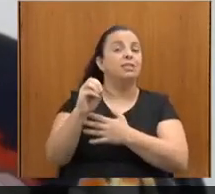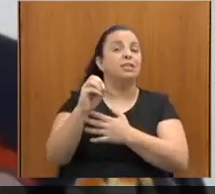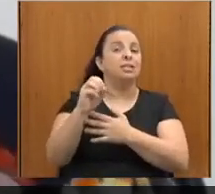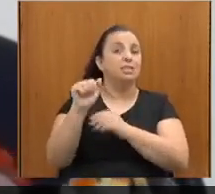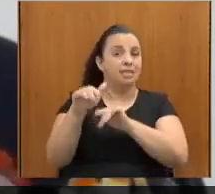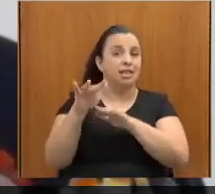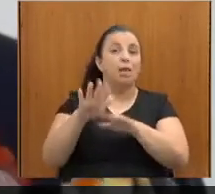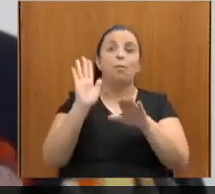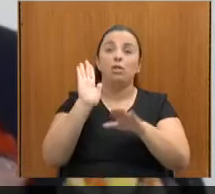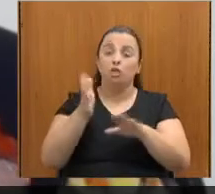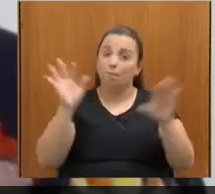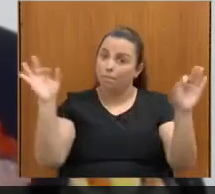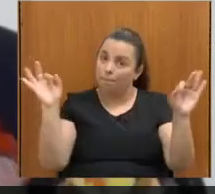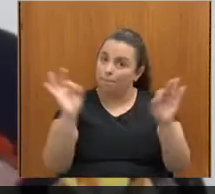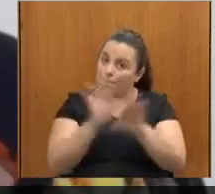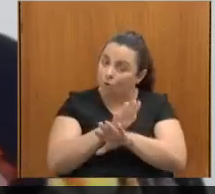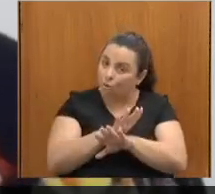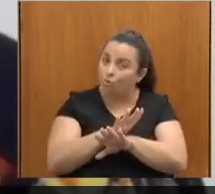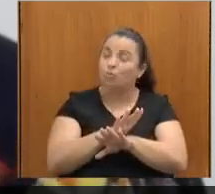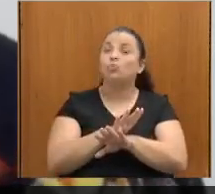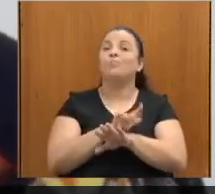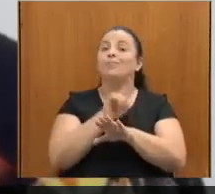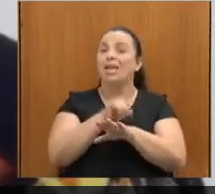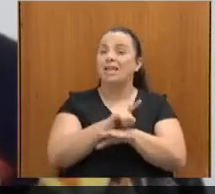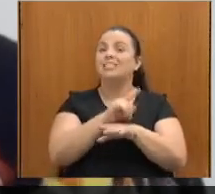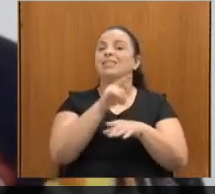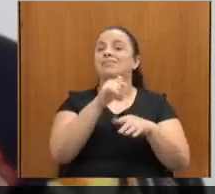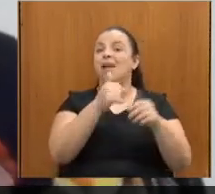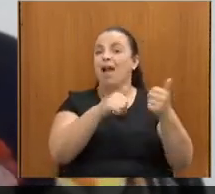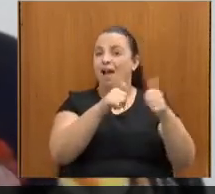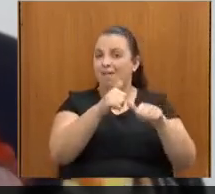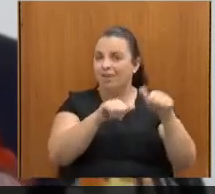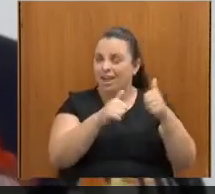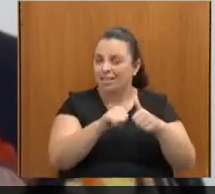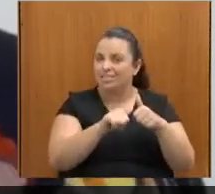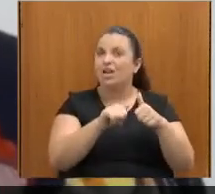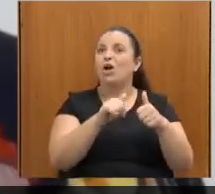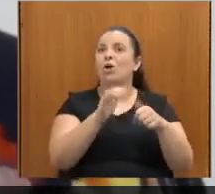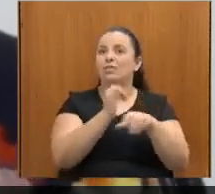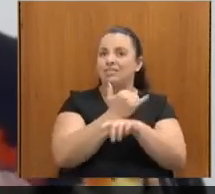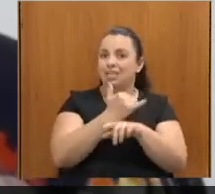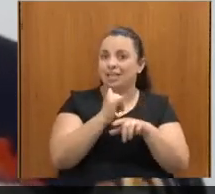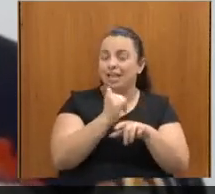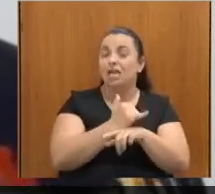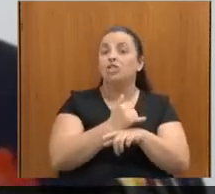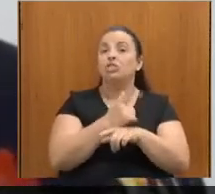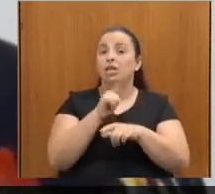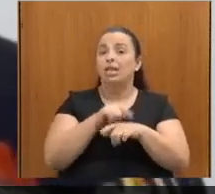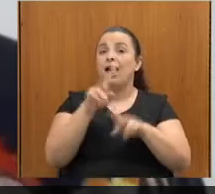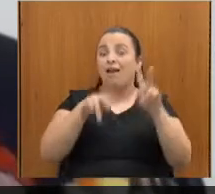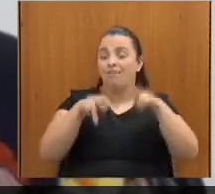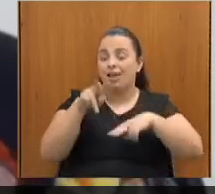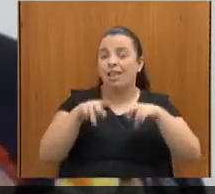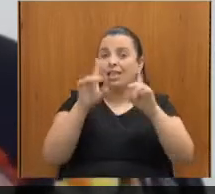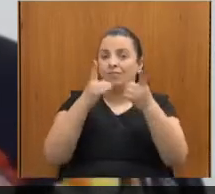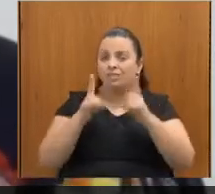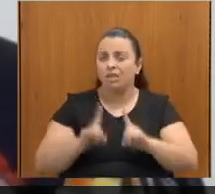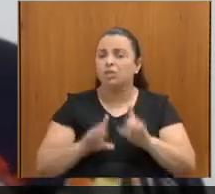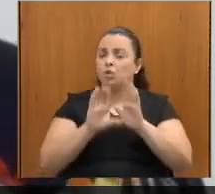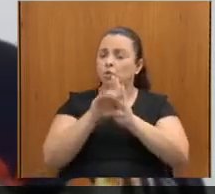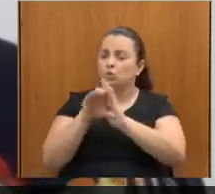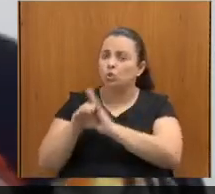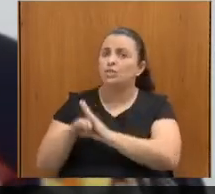interministerial, existe esse instrumento que eu falei para vocês, que avalia a deficiência dentro dos conceitos necessários de forma